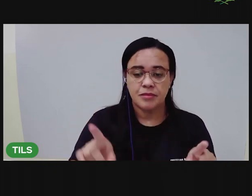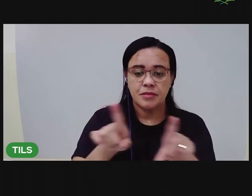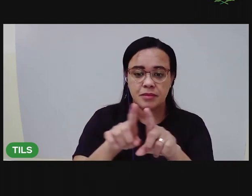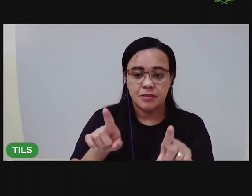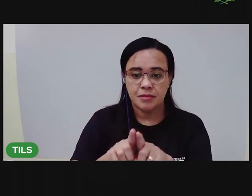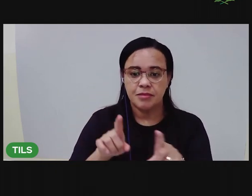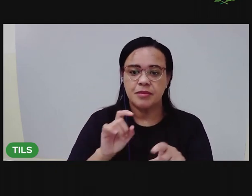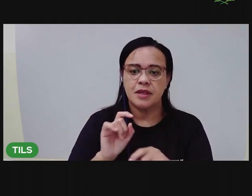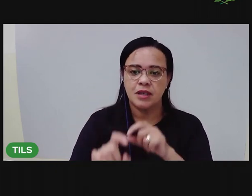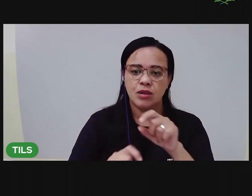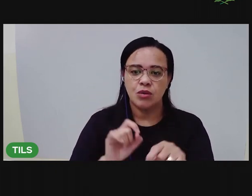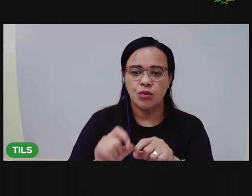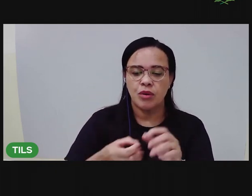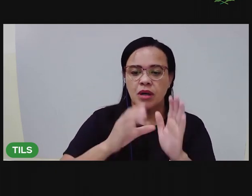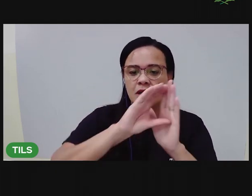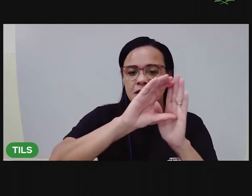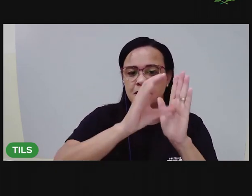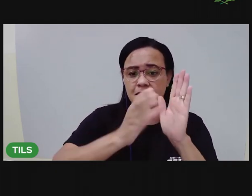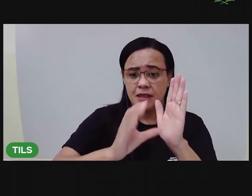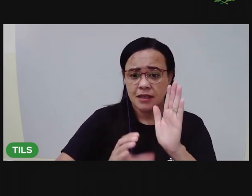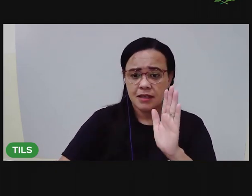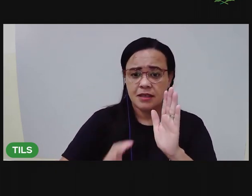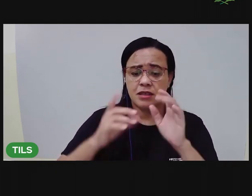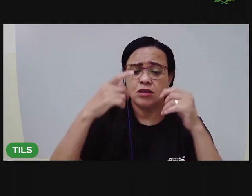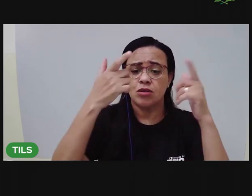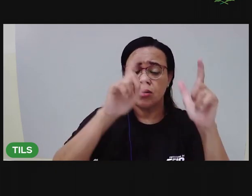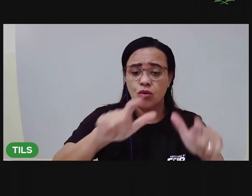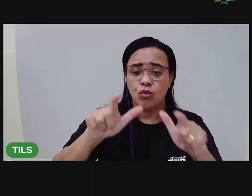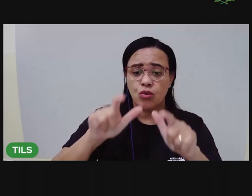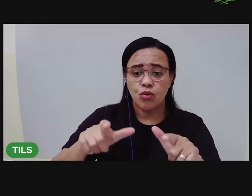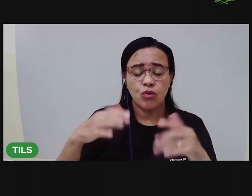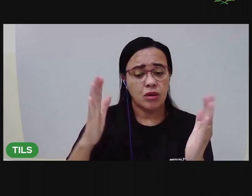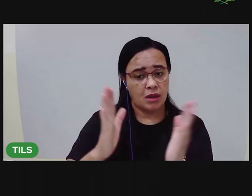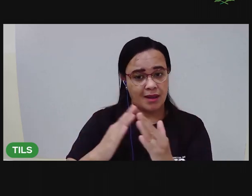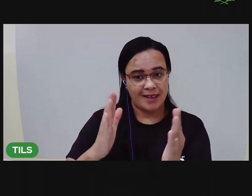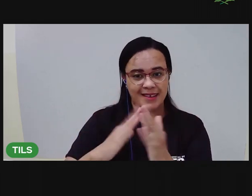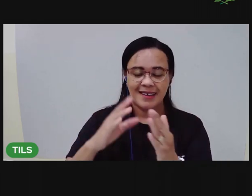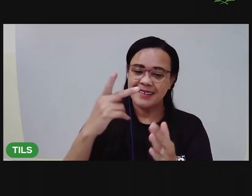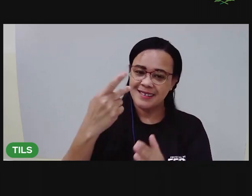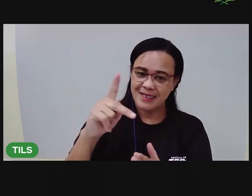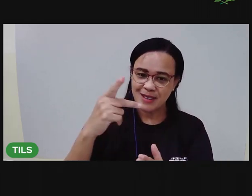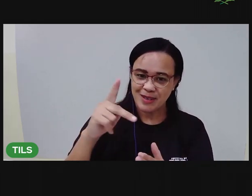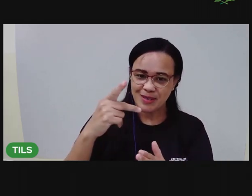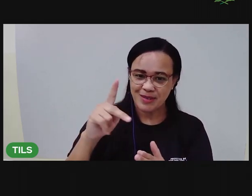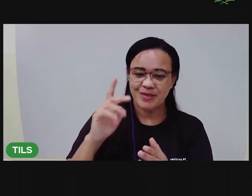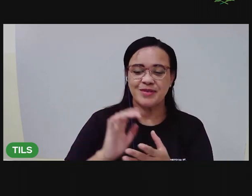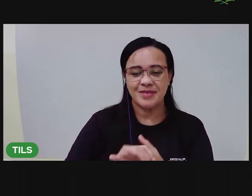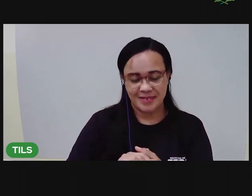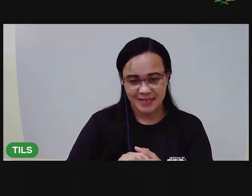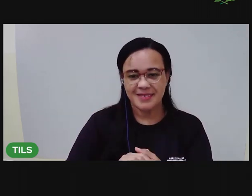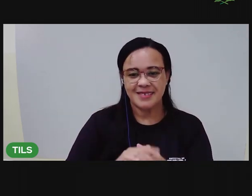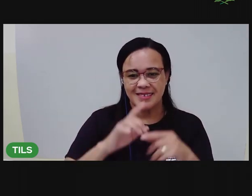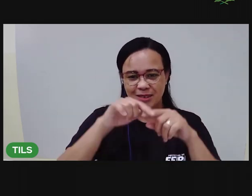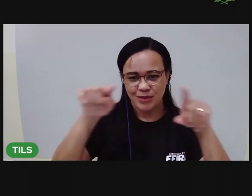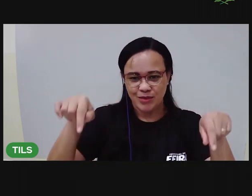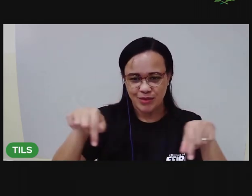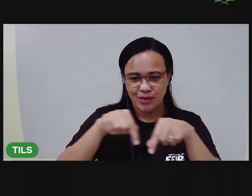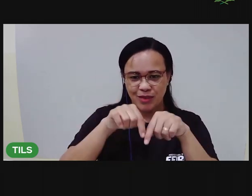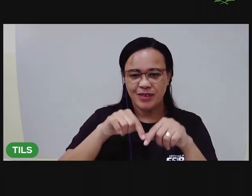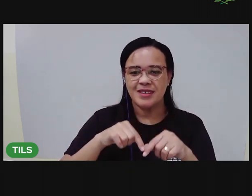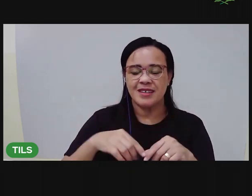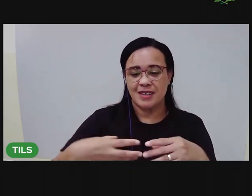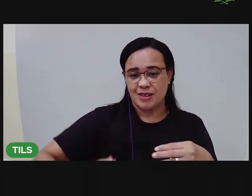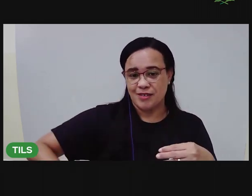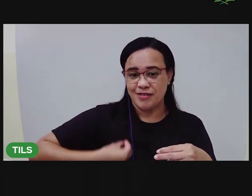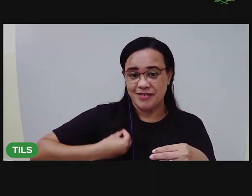as características do lugar onde você mora, tá? Do ambiente onde você vive, convive.